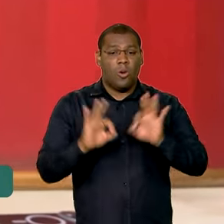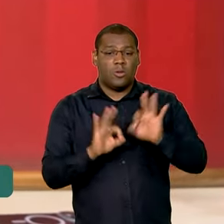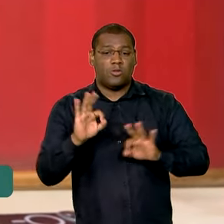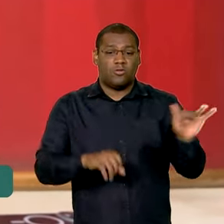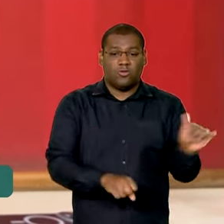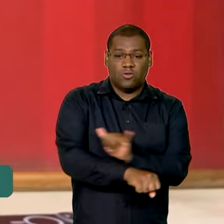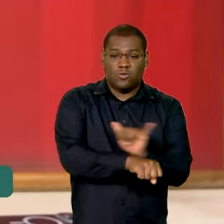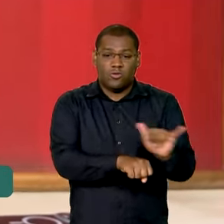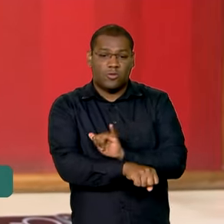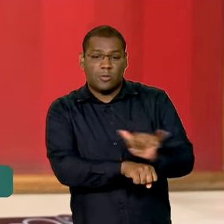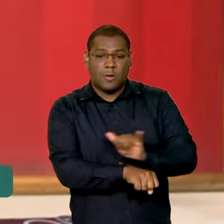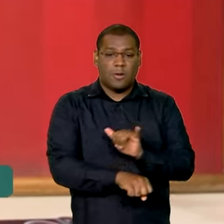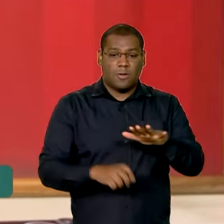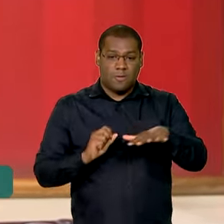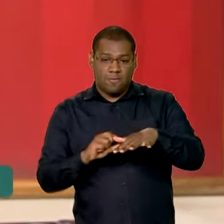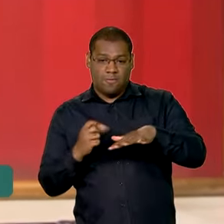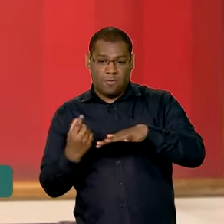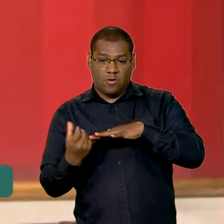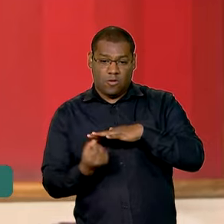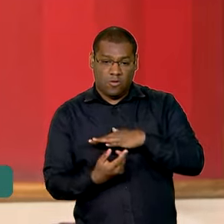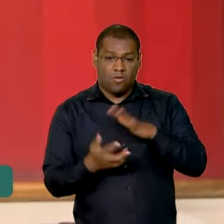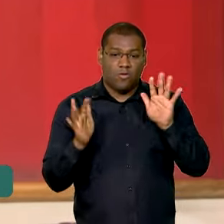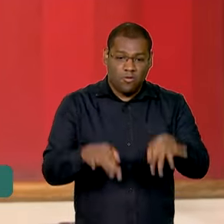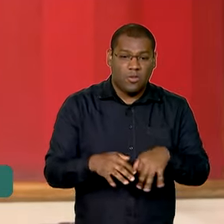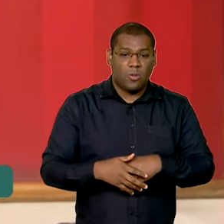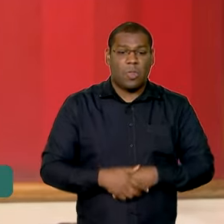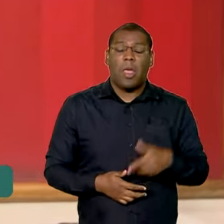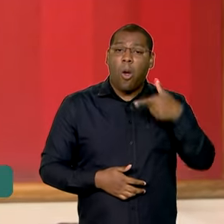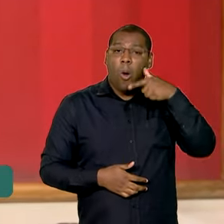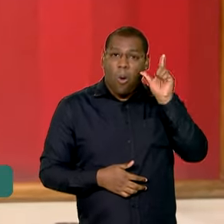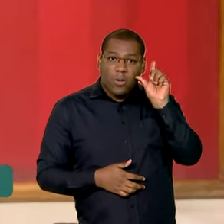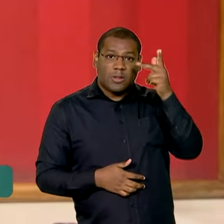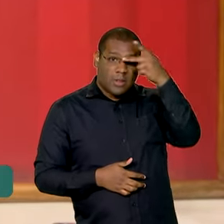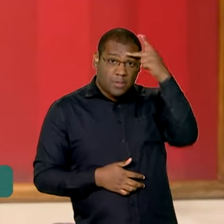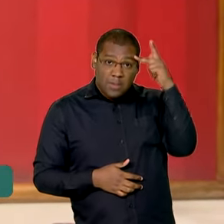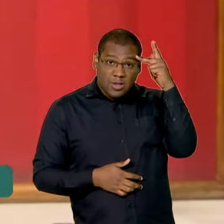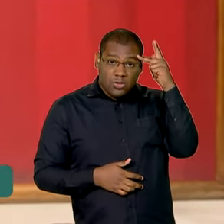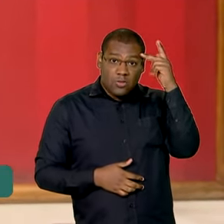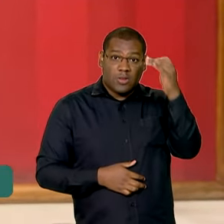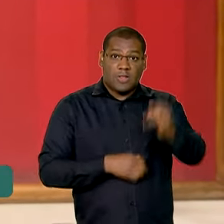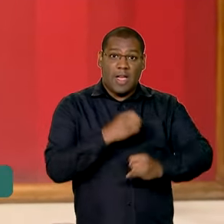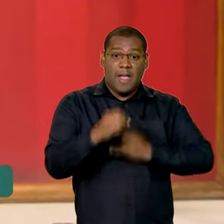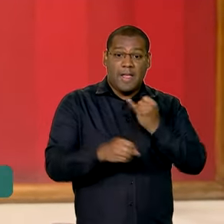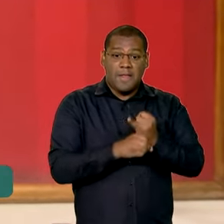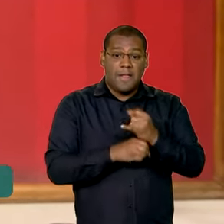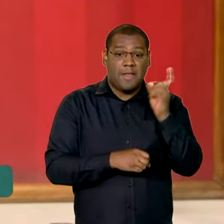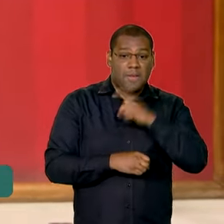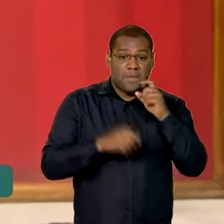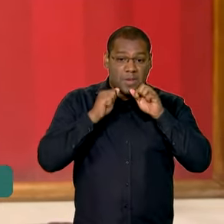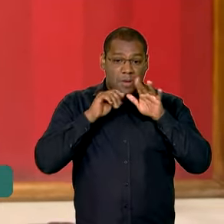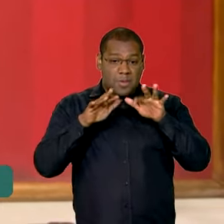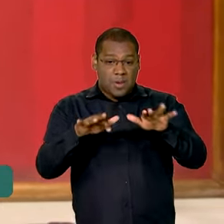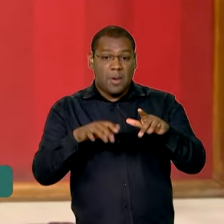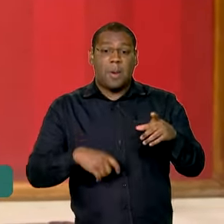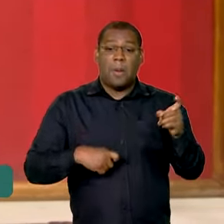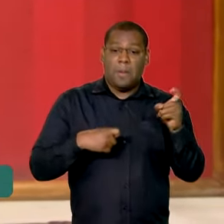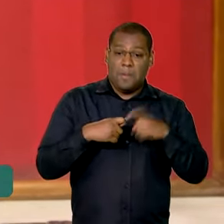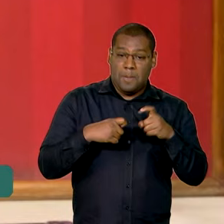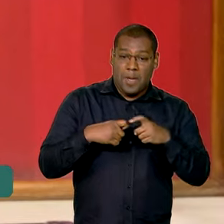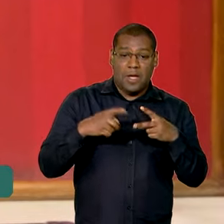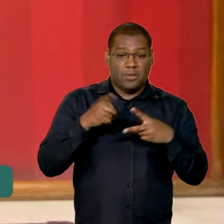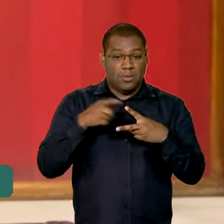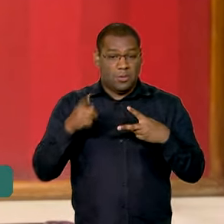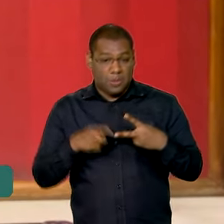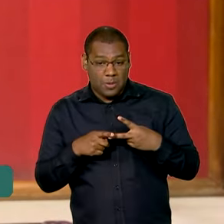causados por isso por exemplo ontem eles criaram uma fake news envolvendo a Anvisa dois médicos influenciadores um